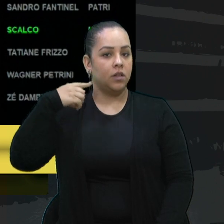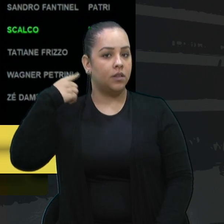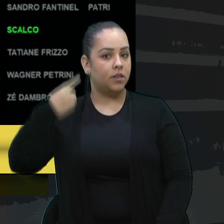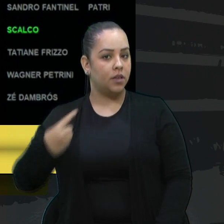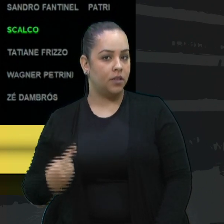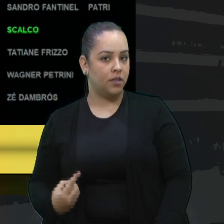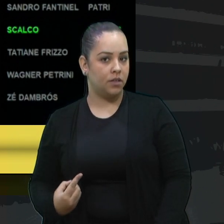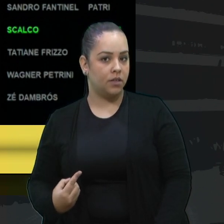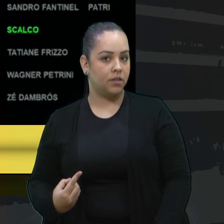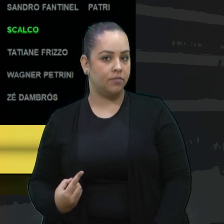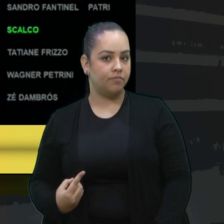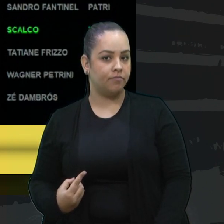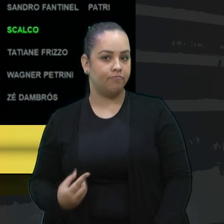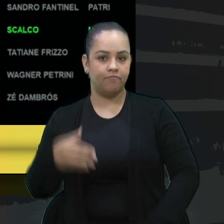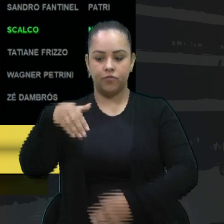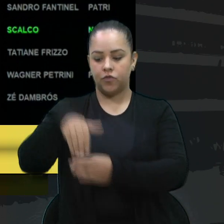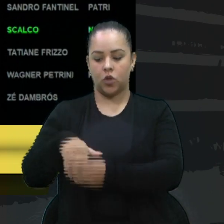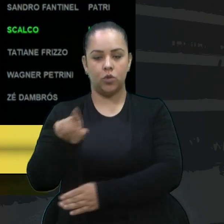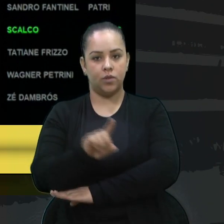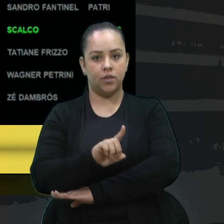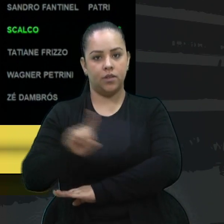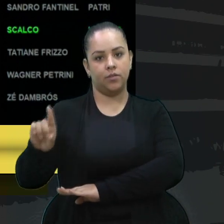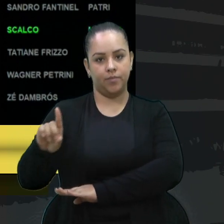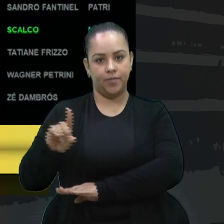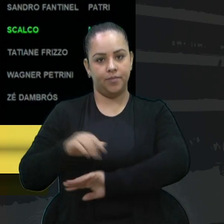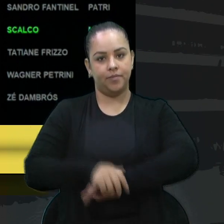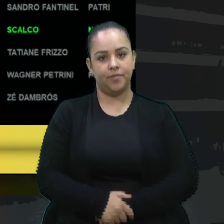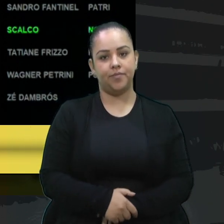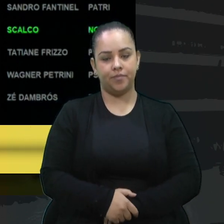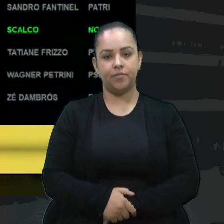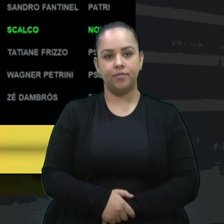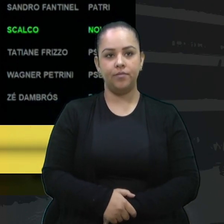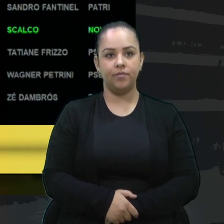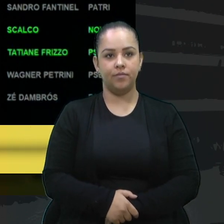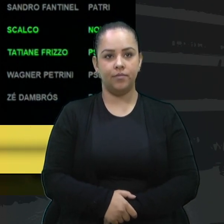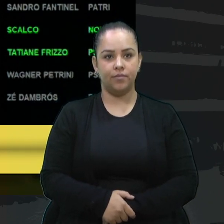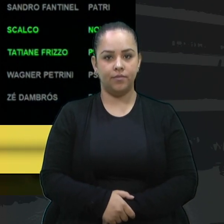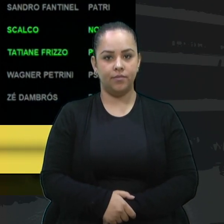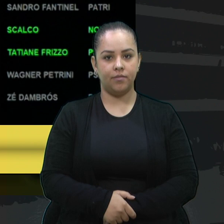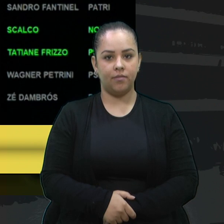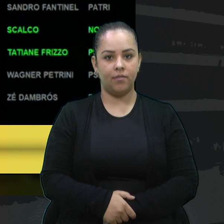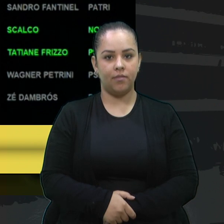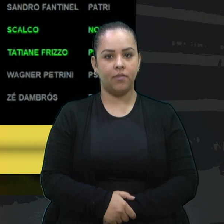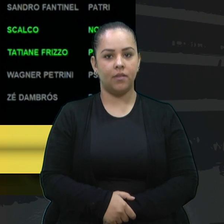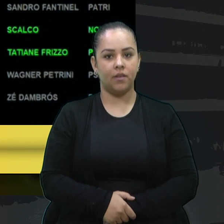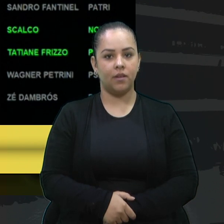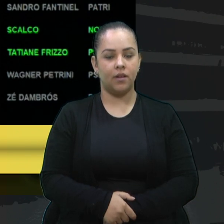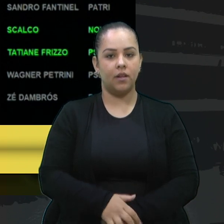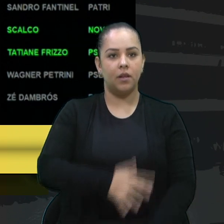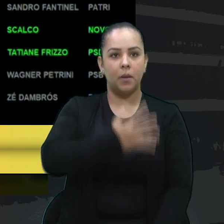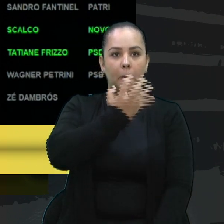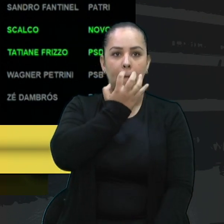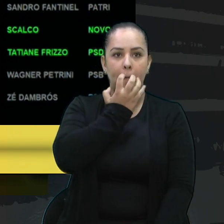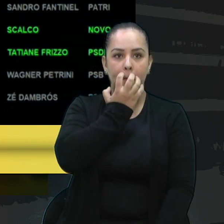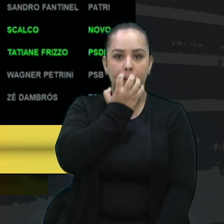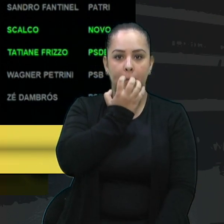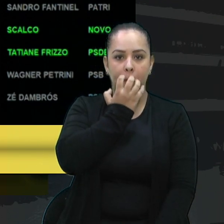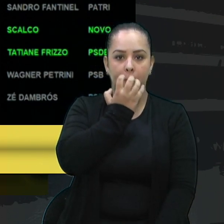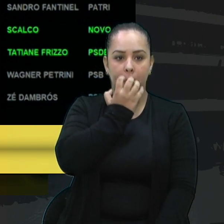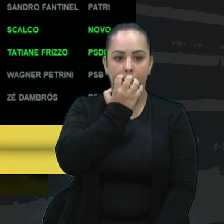Voto contra. Contra? Retornando, deixei passar, vereador Camilis, como vota?